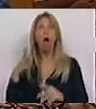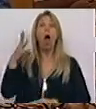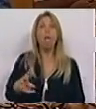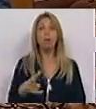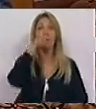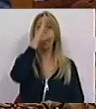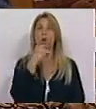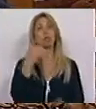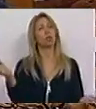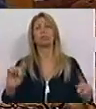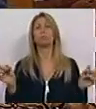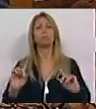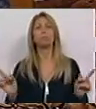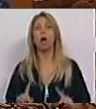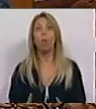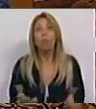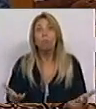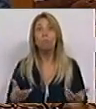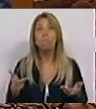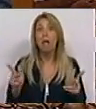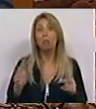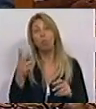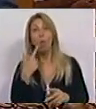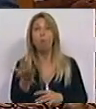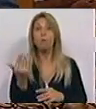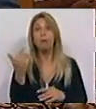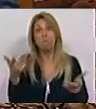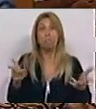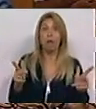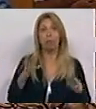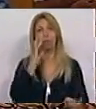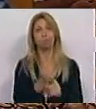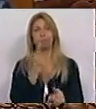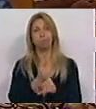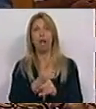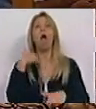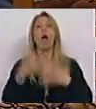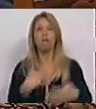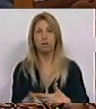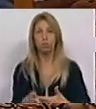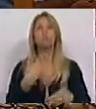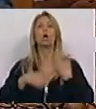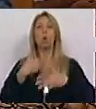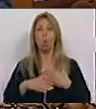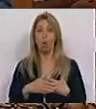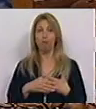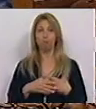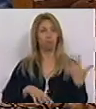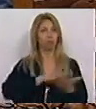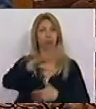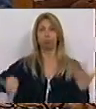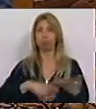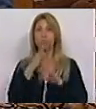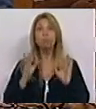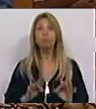afinal não vão. O método, ou a falta dele, é sempre o mesmo. Avanços e recuos, desorientação total,